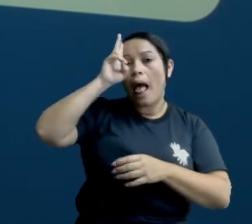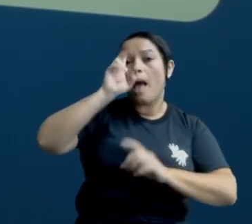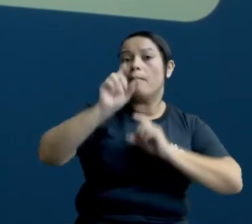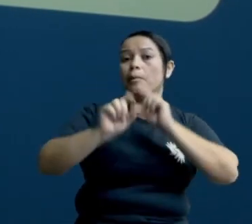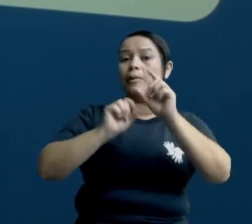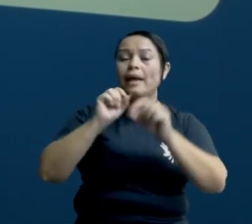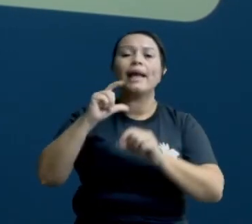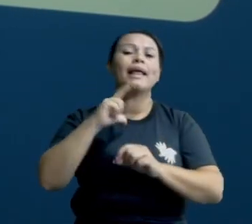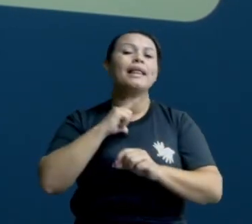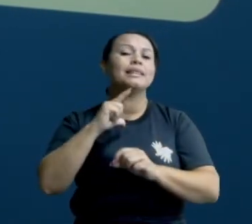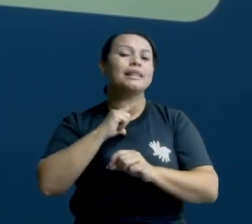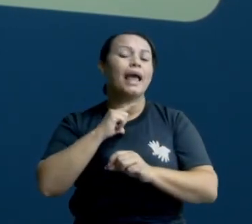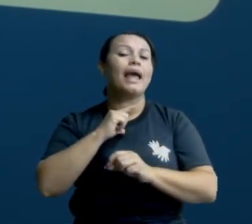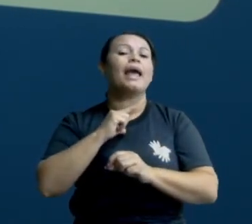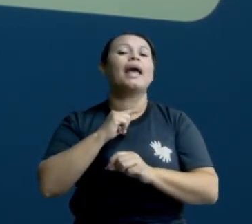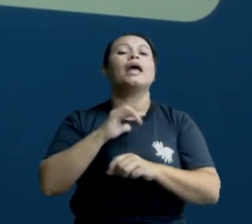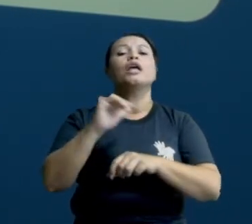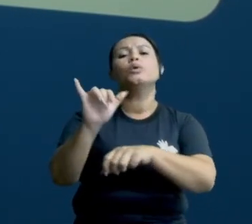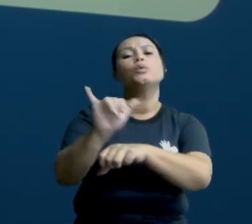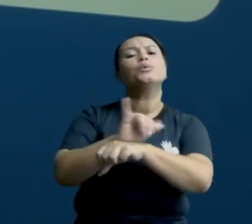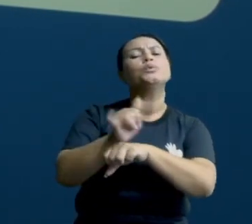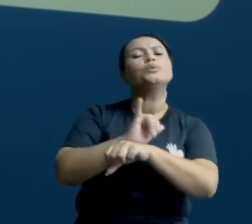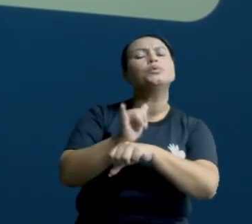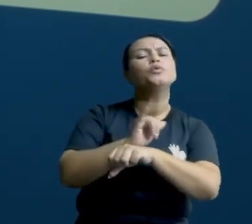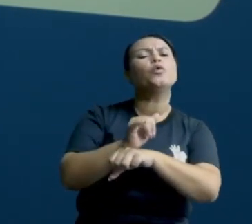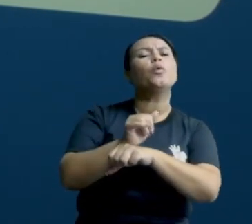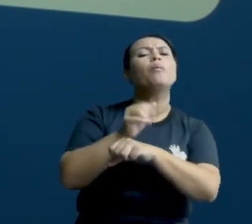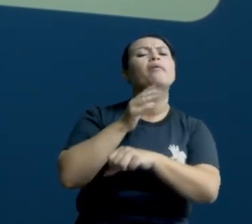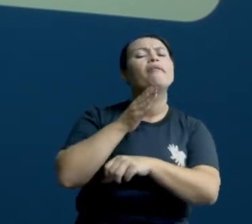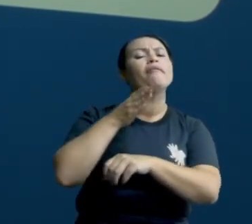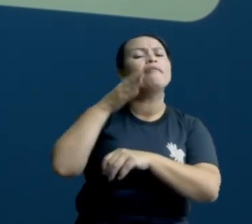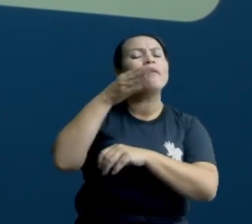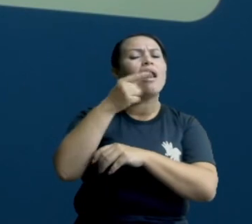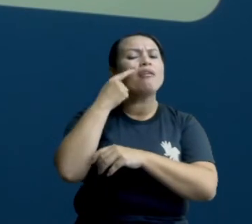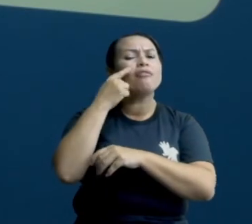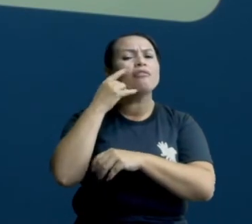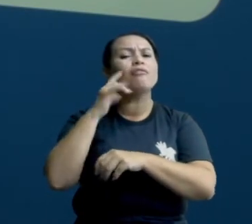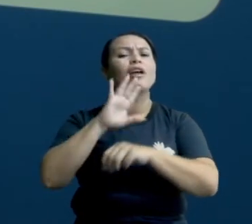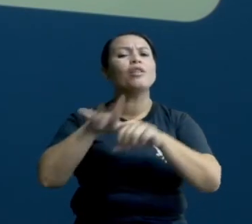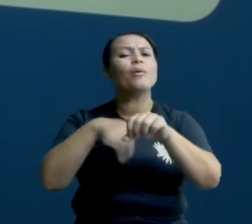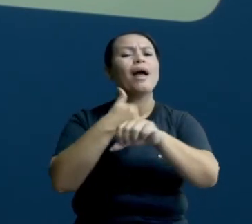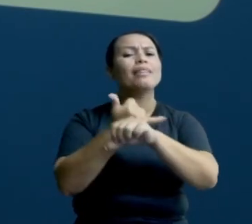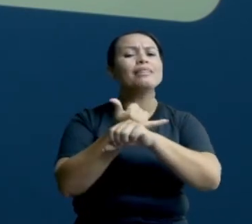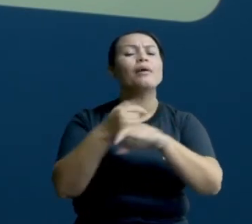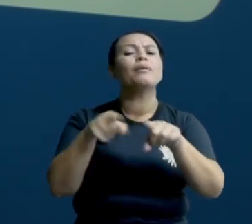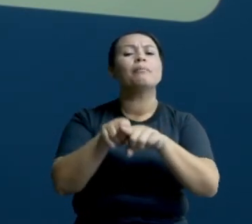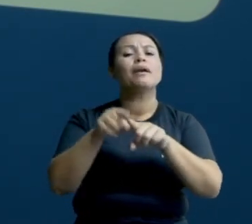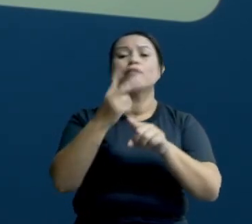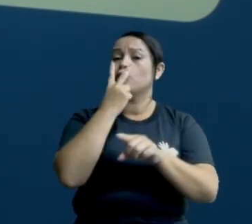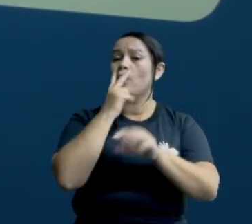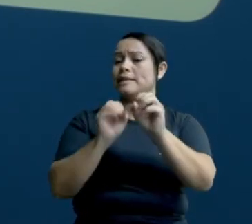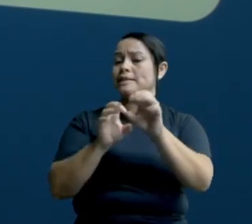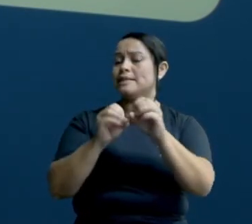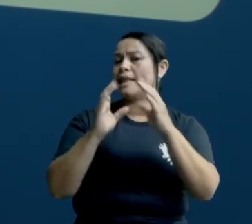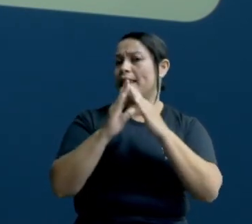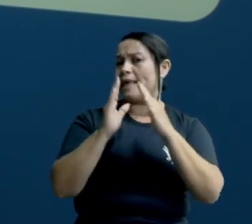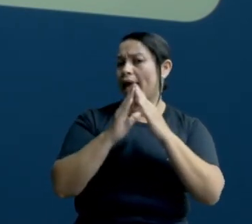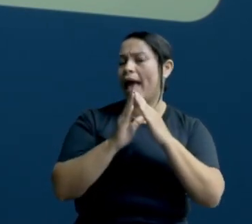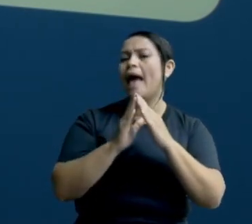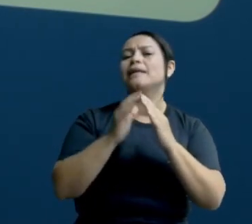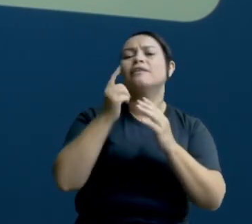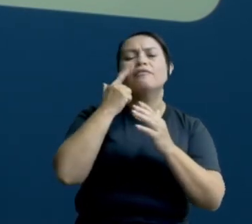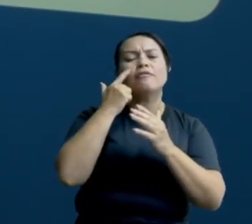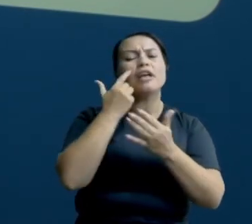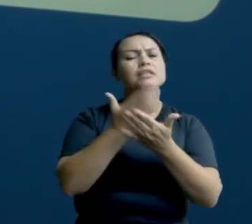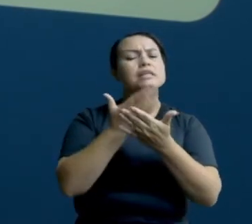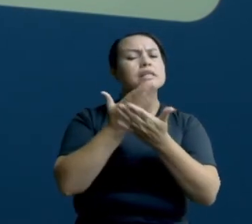tem acesso à plataforma do YouTube, vai lá no nosso canal, Vitória Ensina em Casa, acessa as aulas